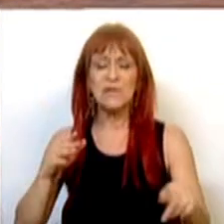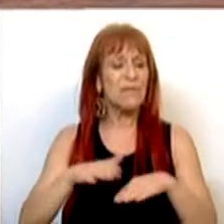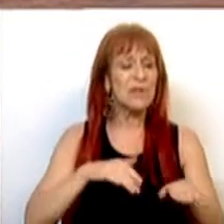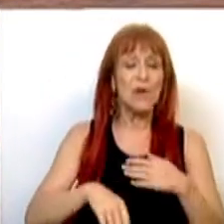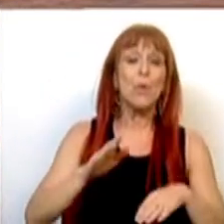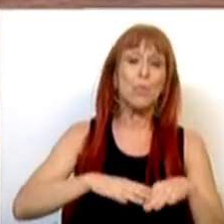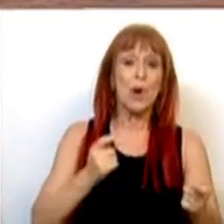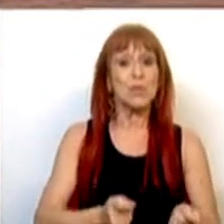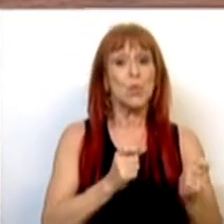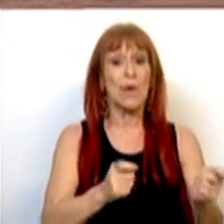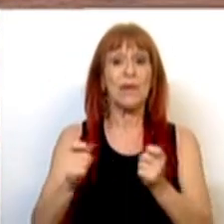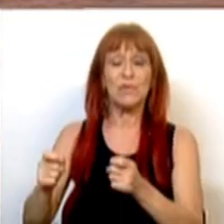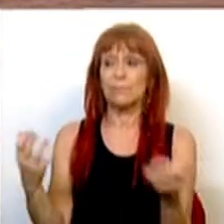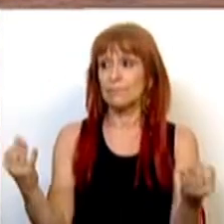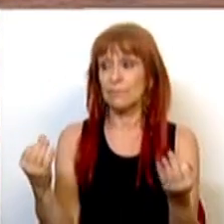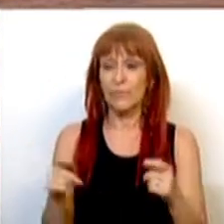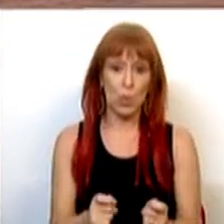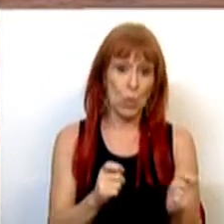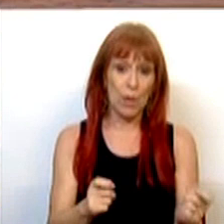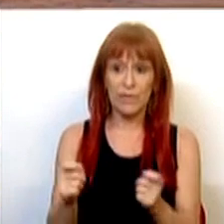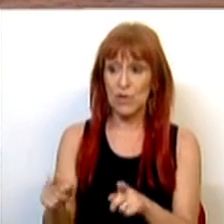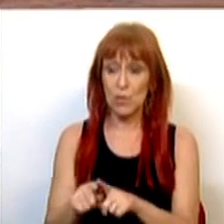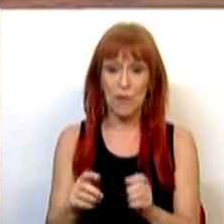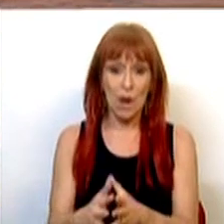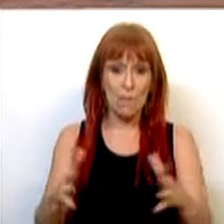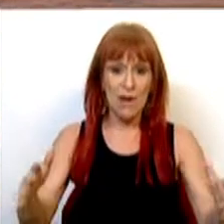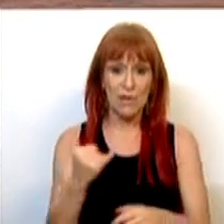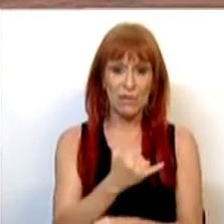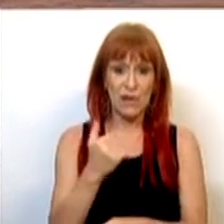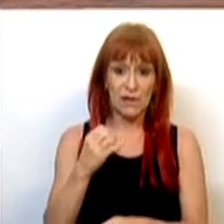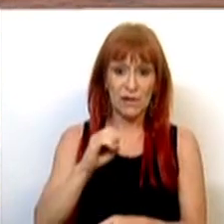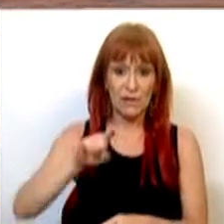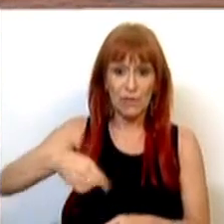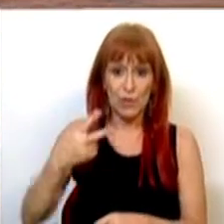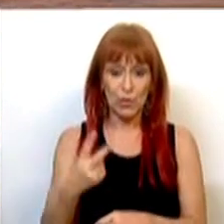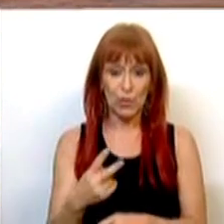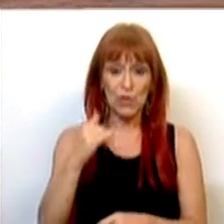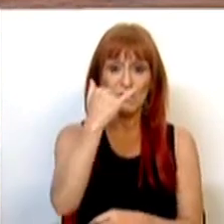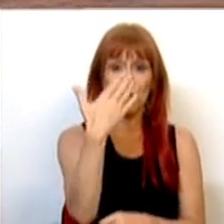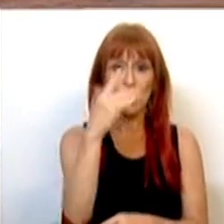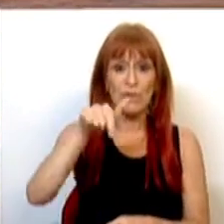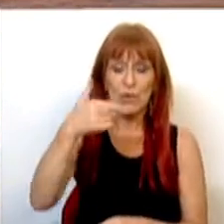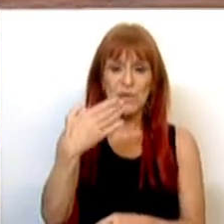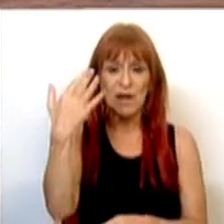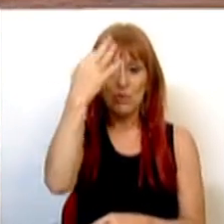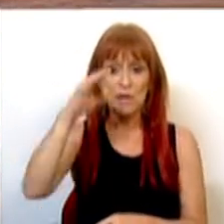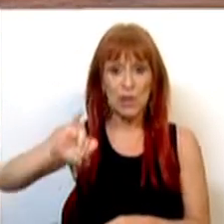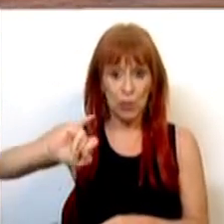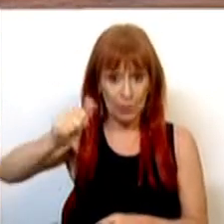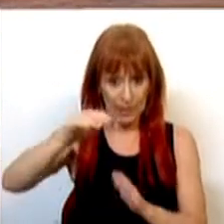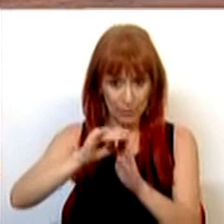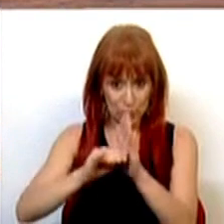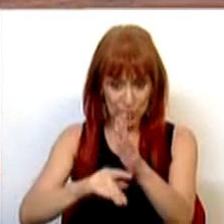fazia à conta da do investimento. De facto, o investimento total aumenta de 20,2% para 21,7% do PIB neste programa,